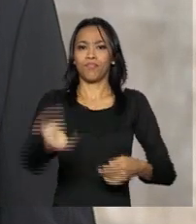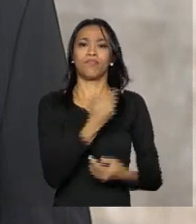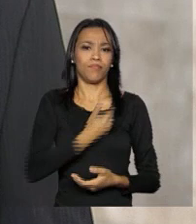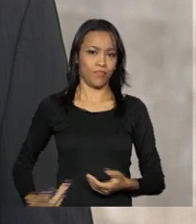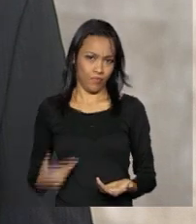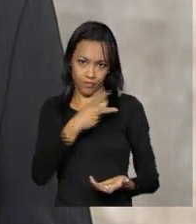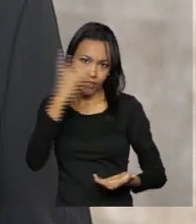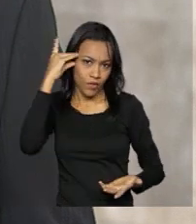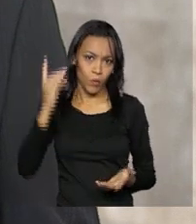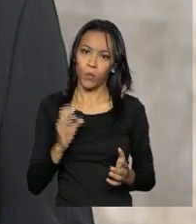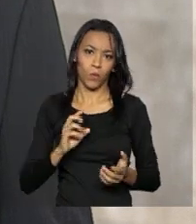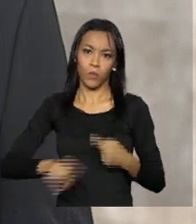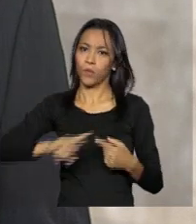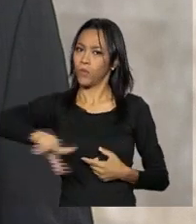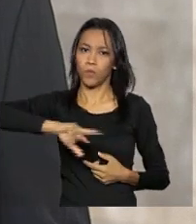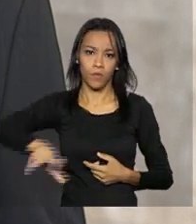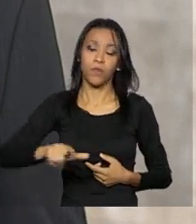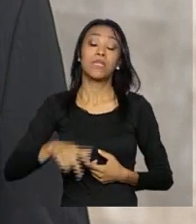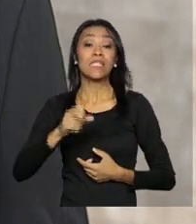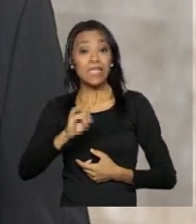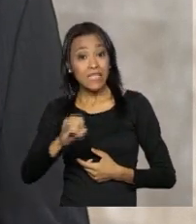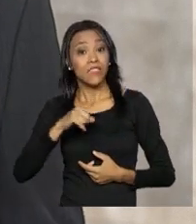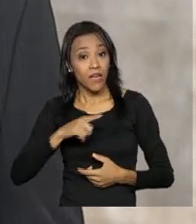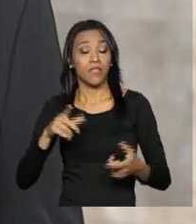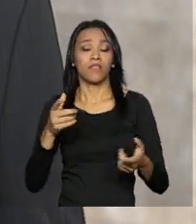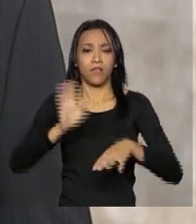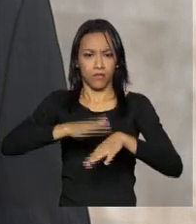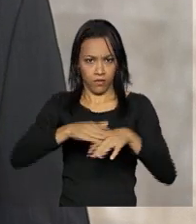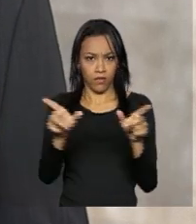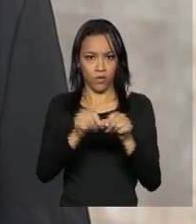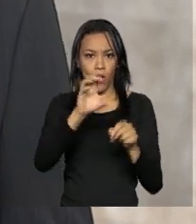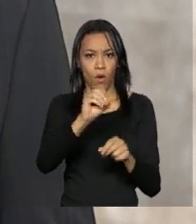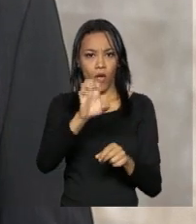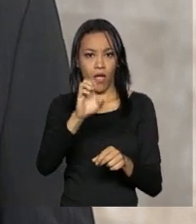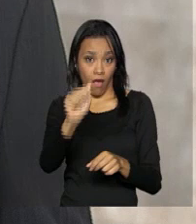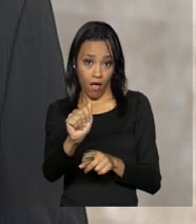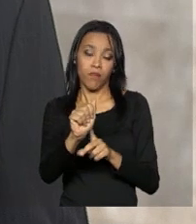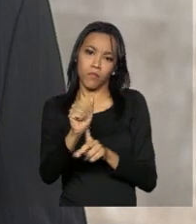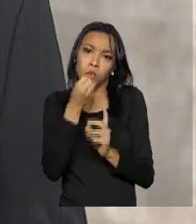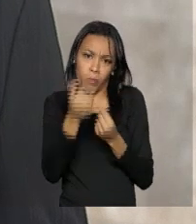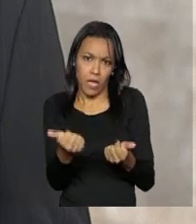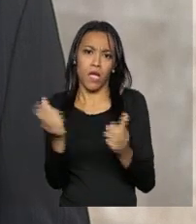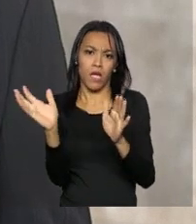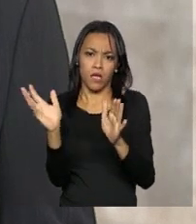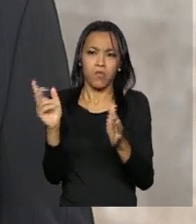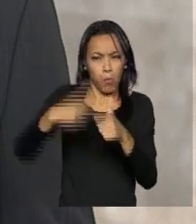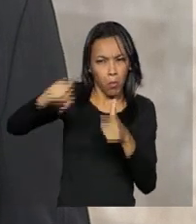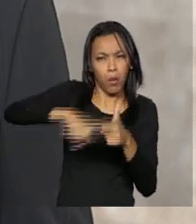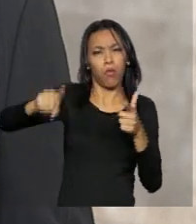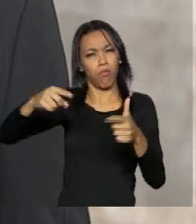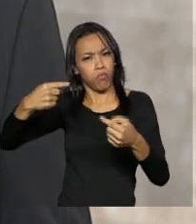Para o secretário-geral da OEA, se houvesse a mínima acusação sobre a honestidade da presidenta Dilma, ele iria apoiar o seu afastamento.